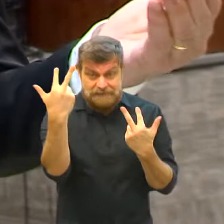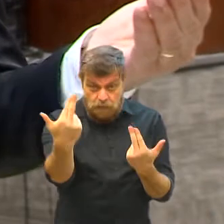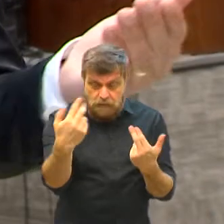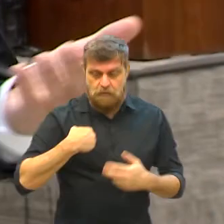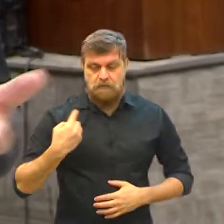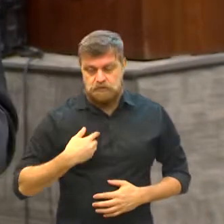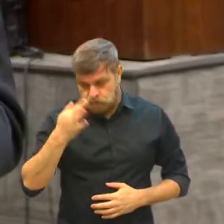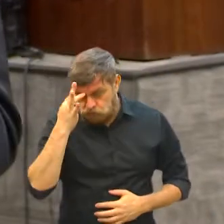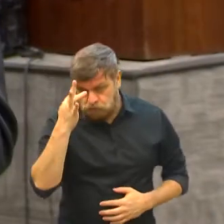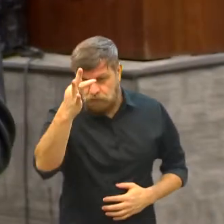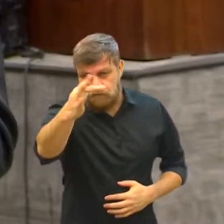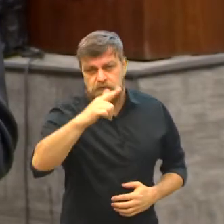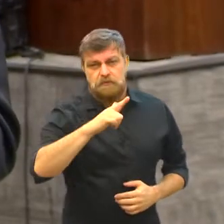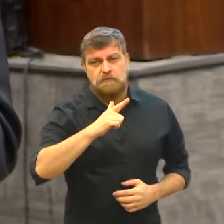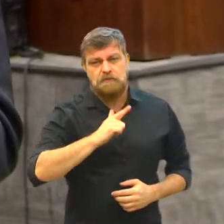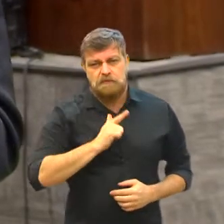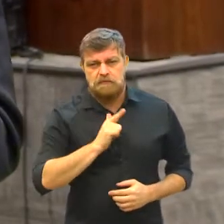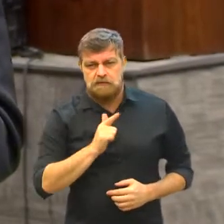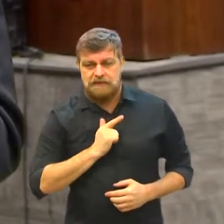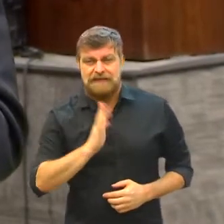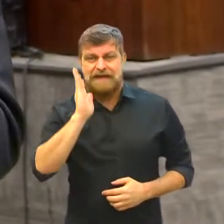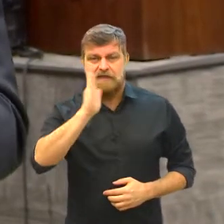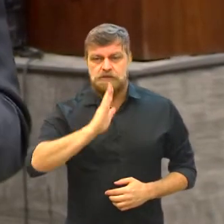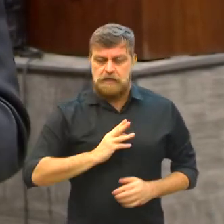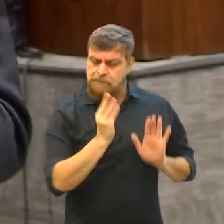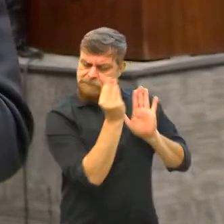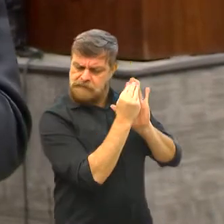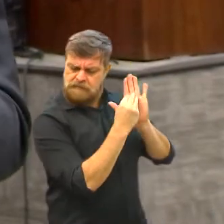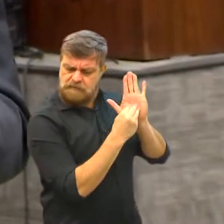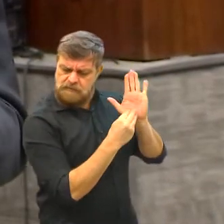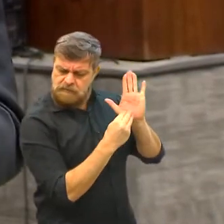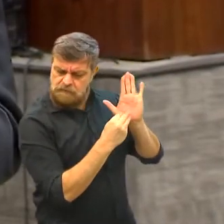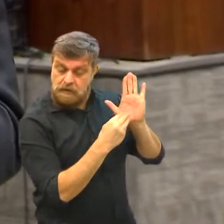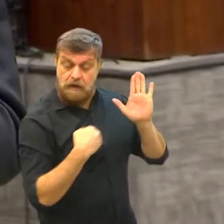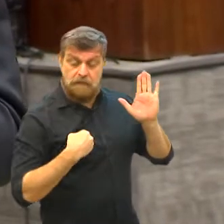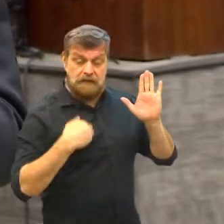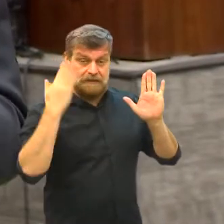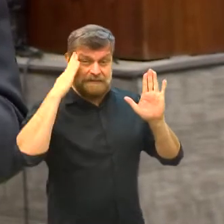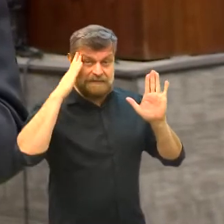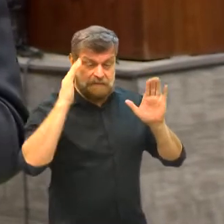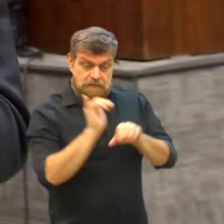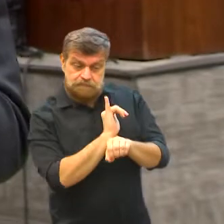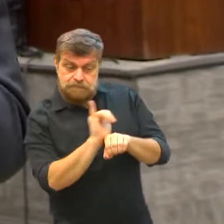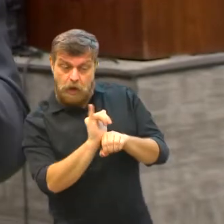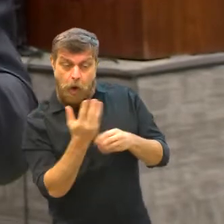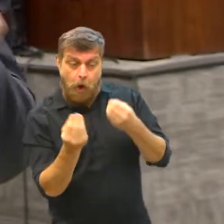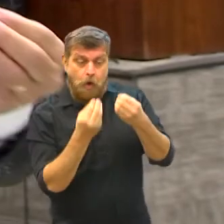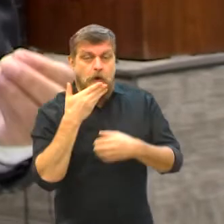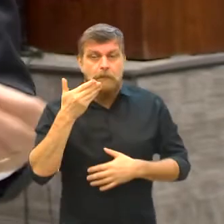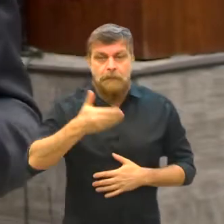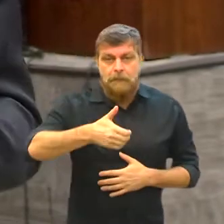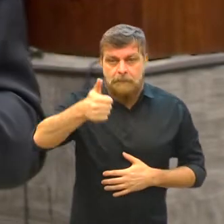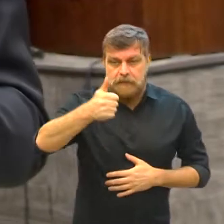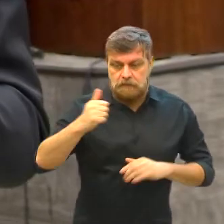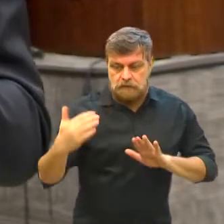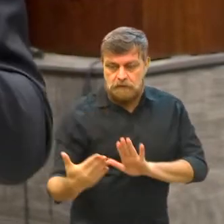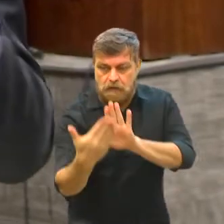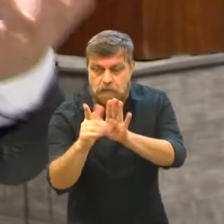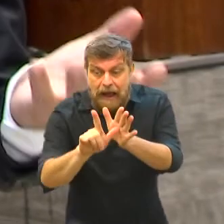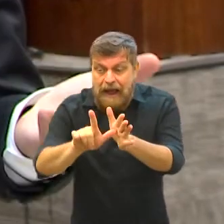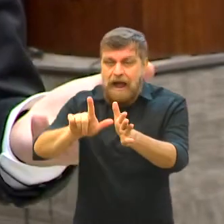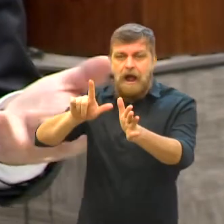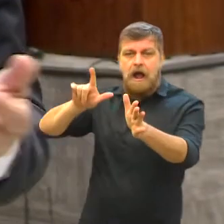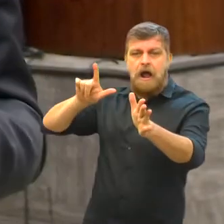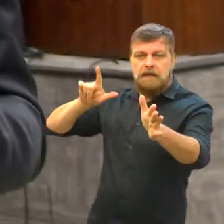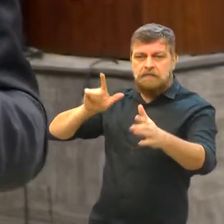como essa no futuro, que a gente tenha um legado, alguma referência para poder melhorar e